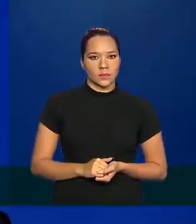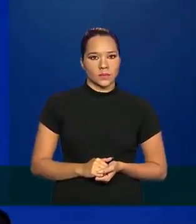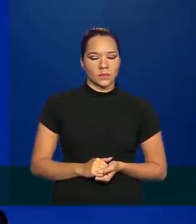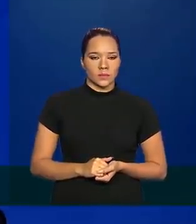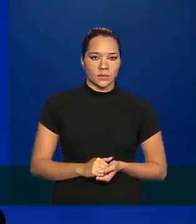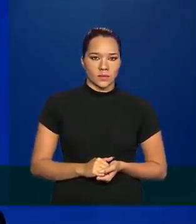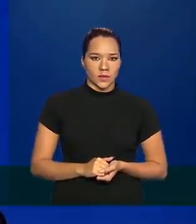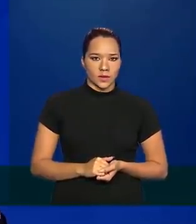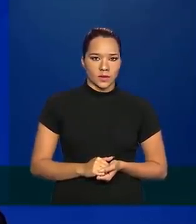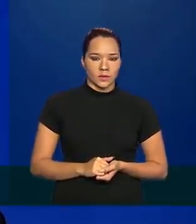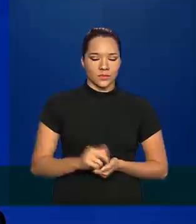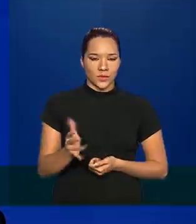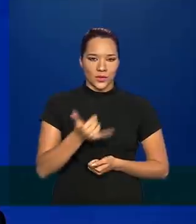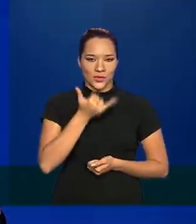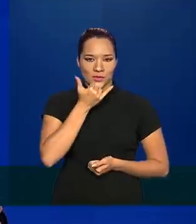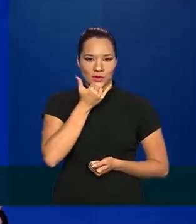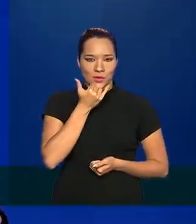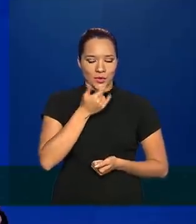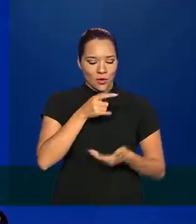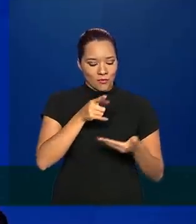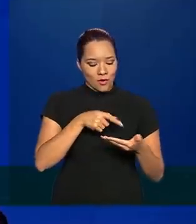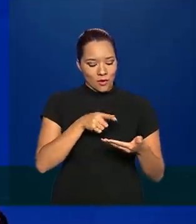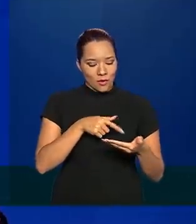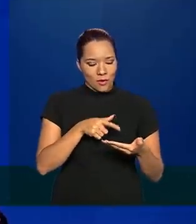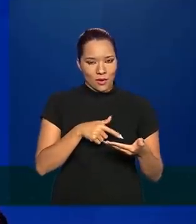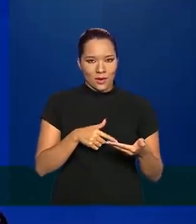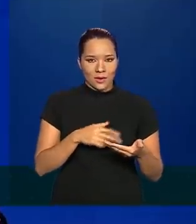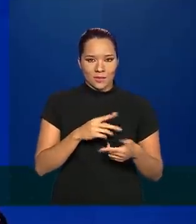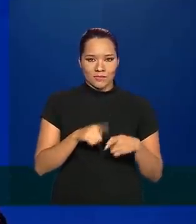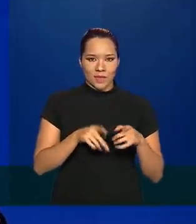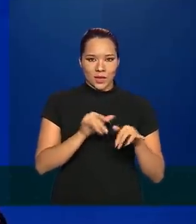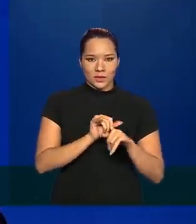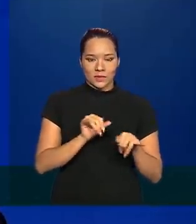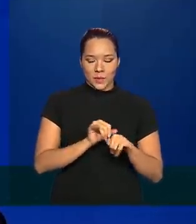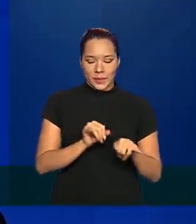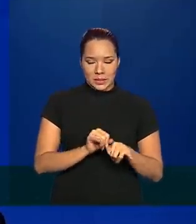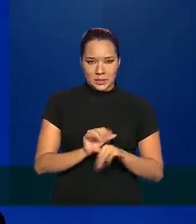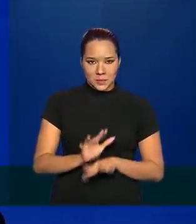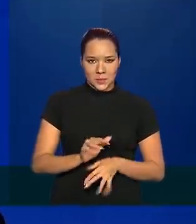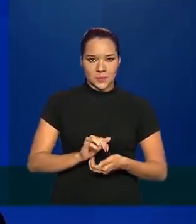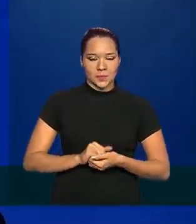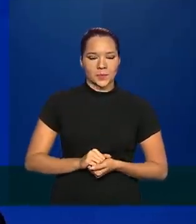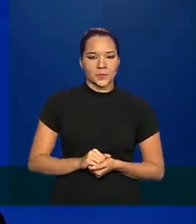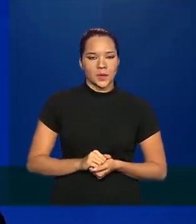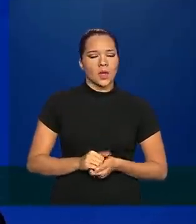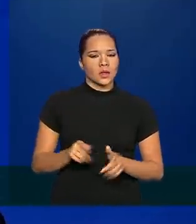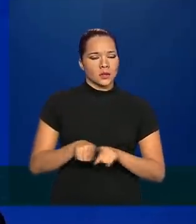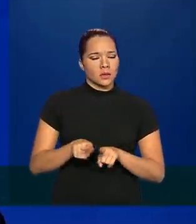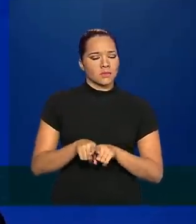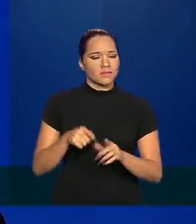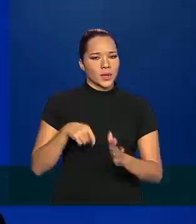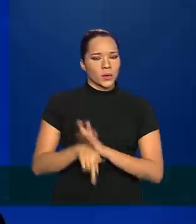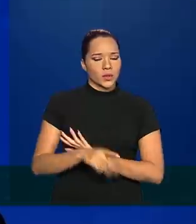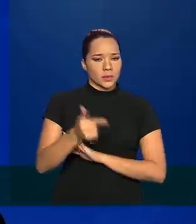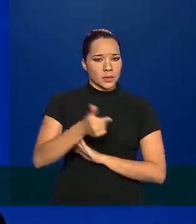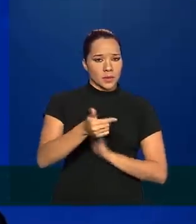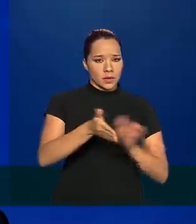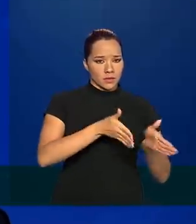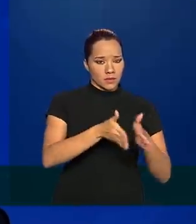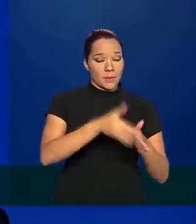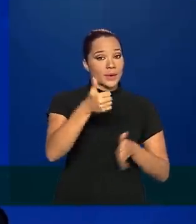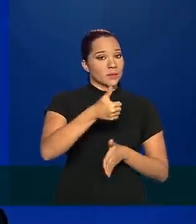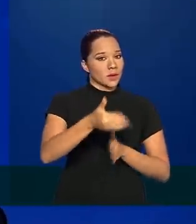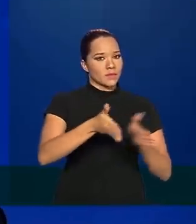Desculpe, só estou voltando aqui aos dados. A Valquíria também perguntou, a primeira fase do EpiCovid